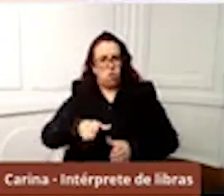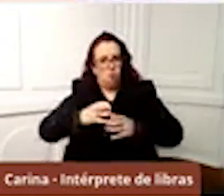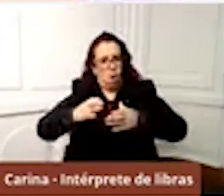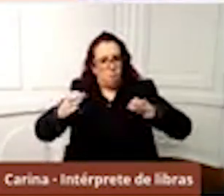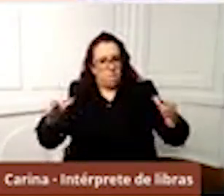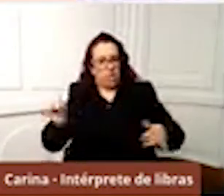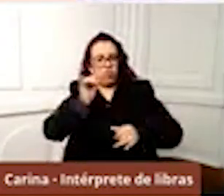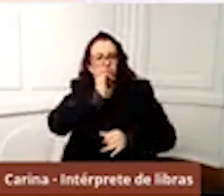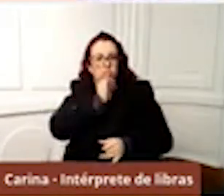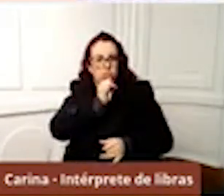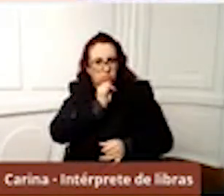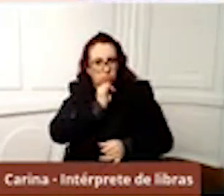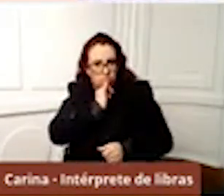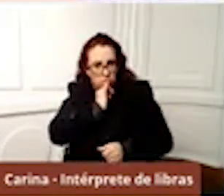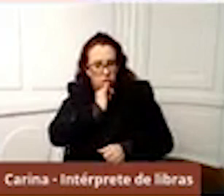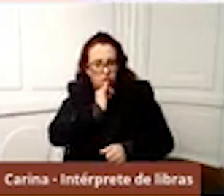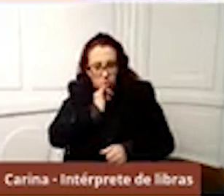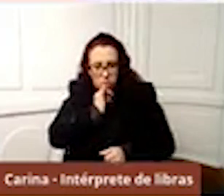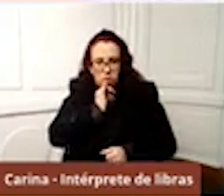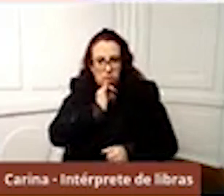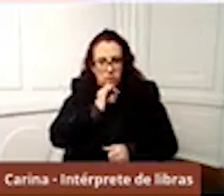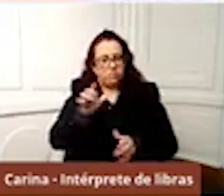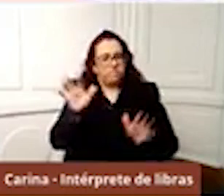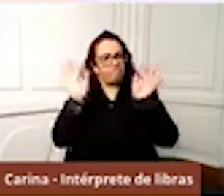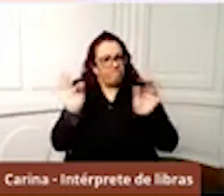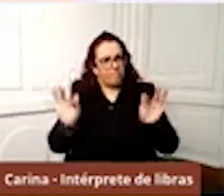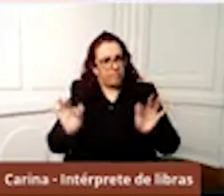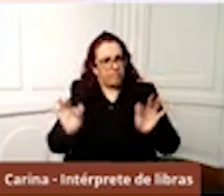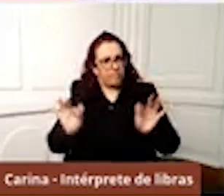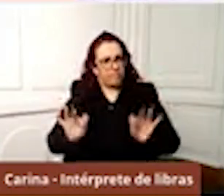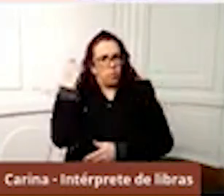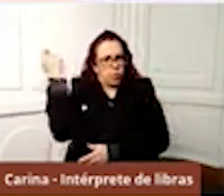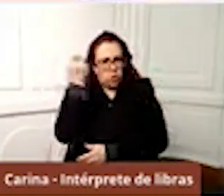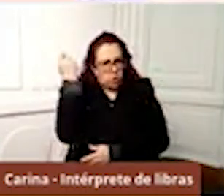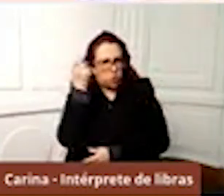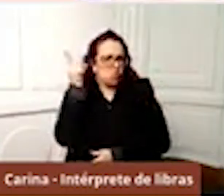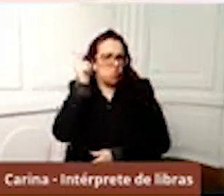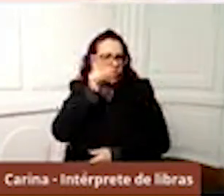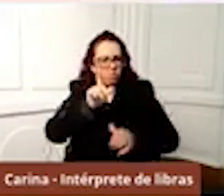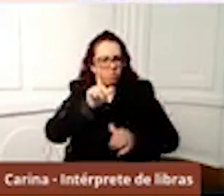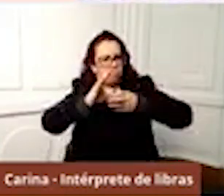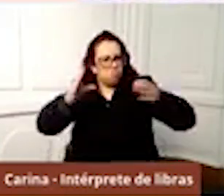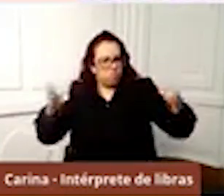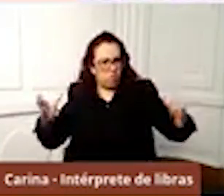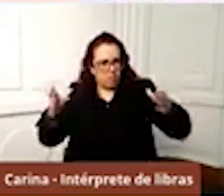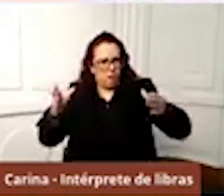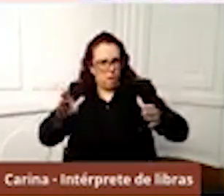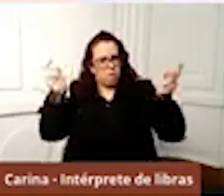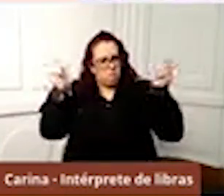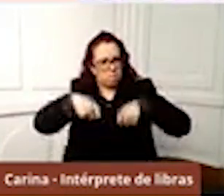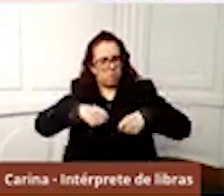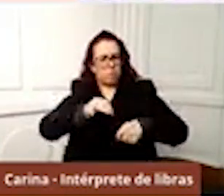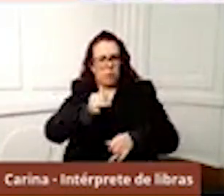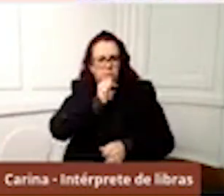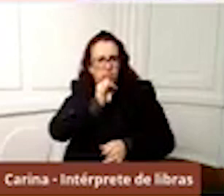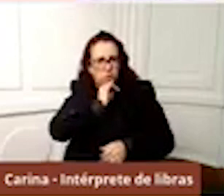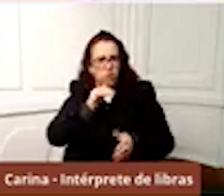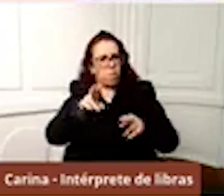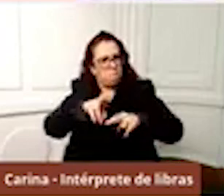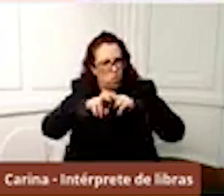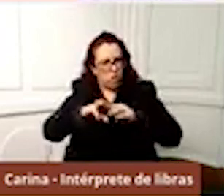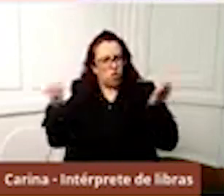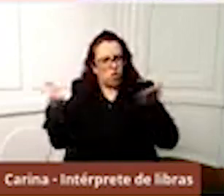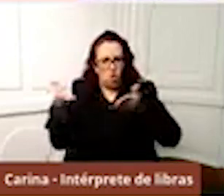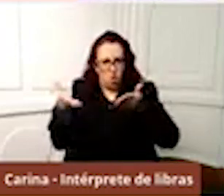Felizmente, o Rio Grande do Sul conseguiu ampliar sua capacidade de testagem e, por isso, hoje, se quisermos saber o